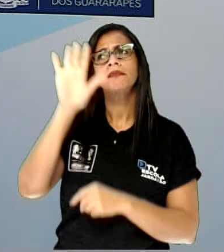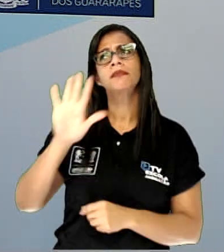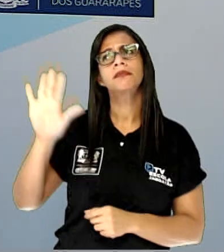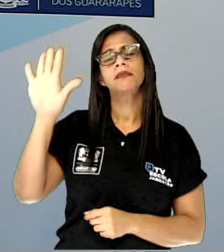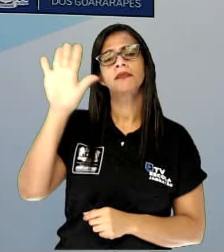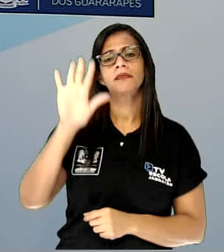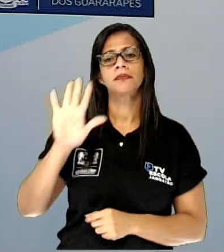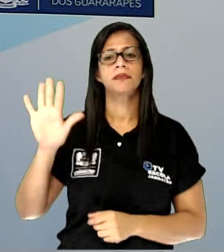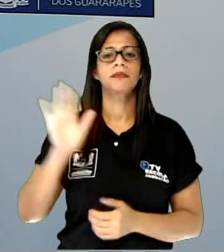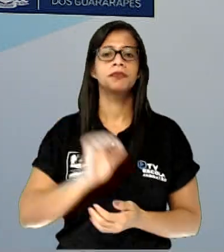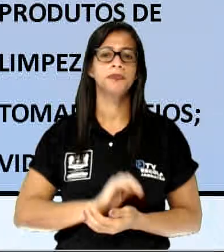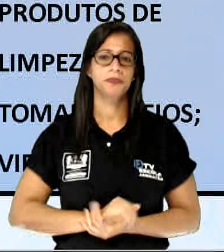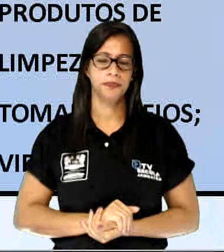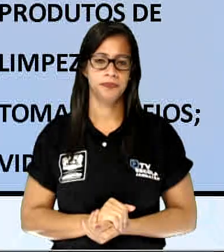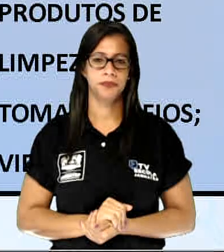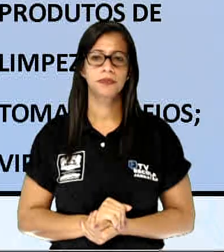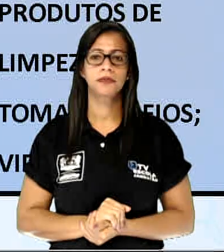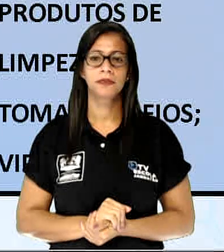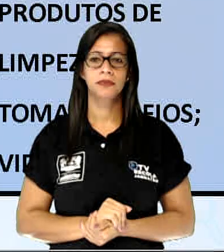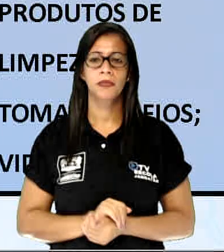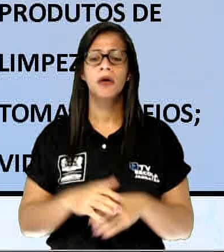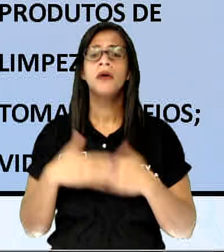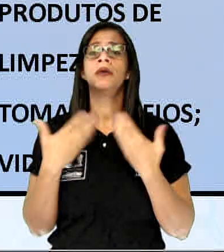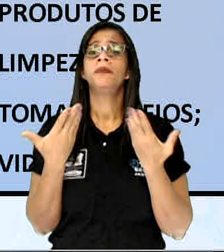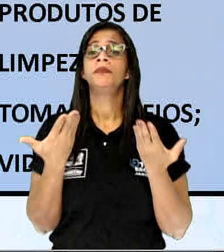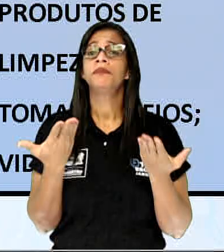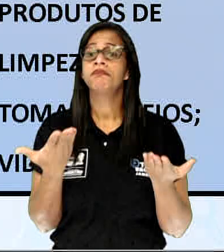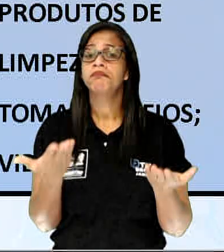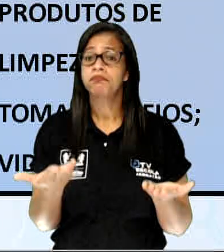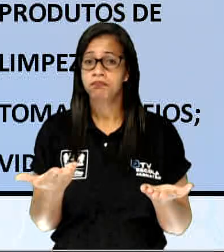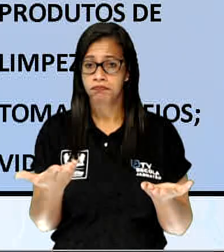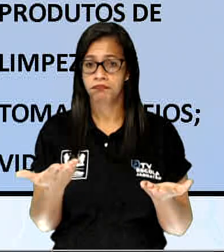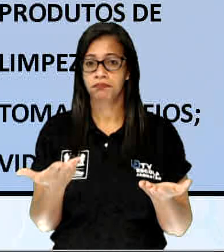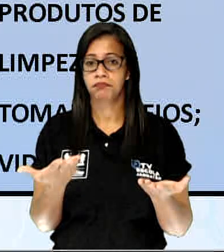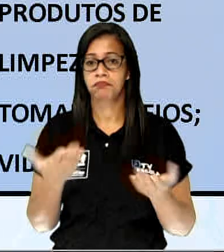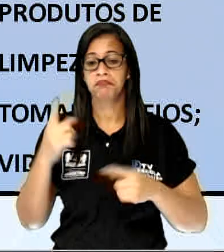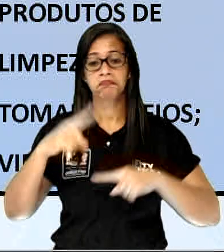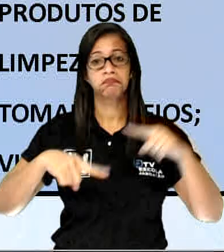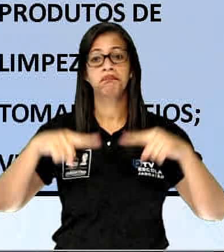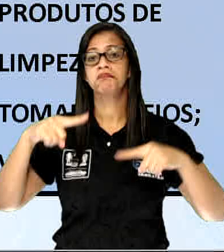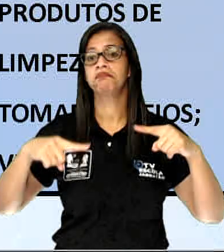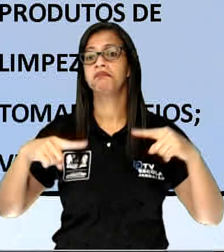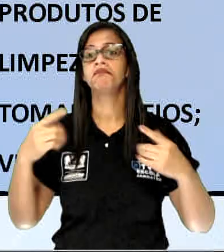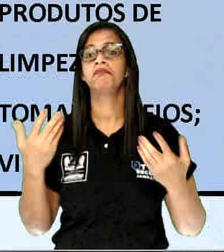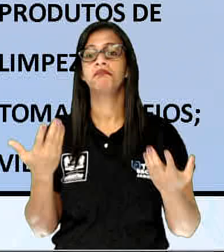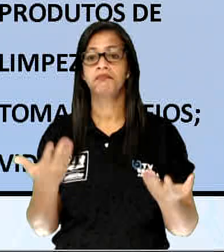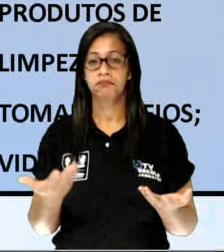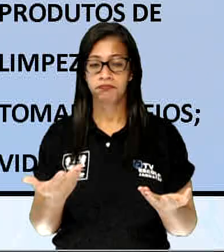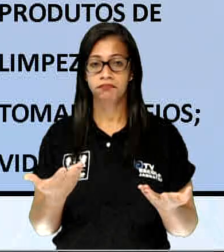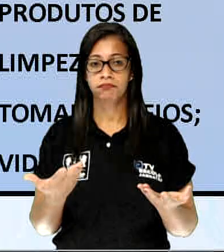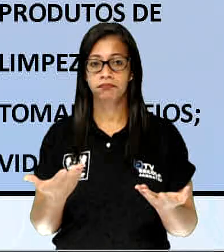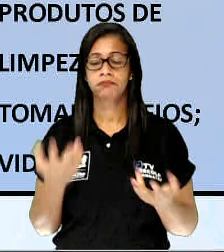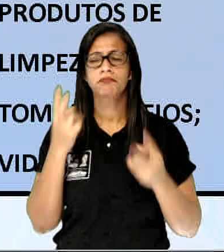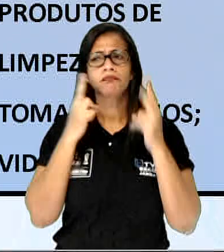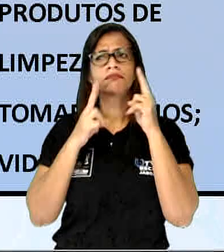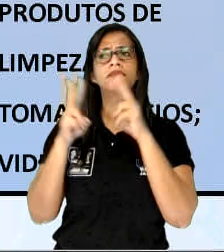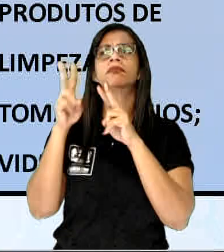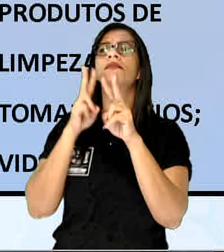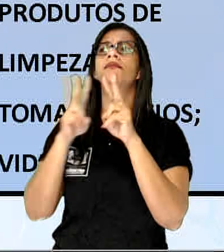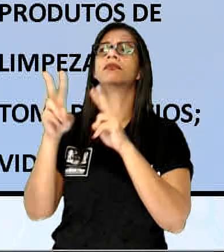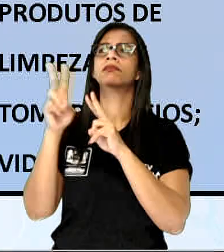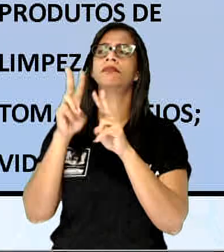novamente. Quais são os objetos que você está identificando, né? Qual são as situações que nós podemos